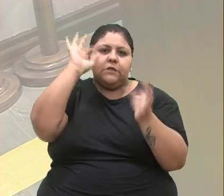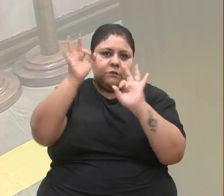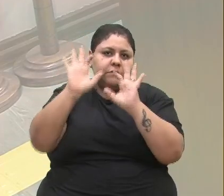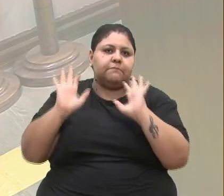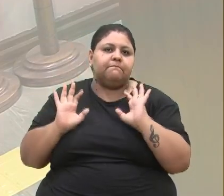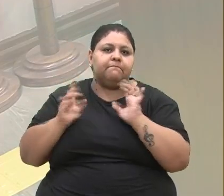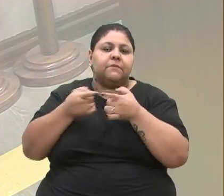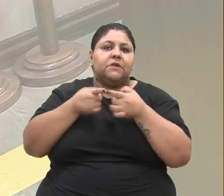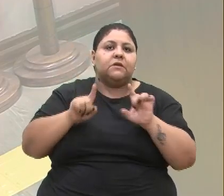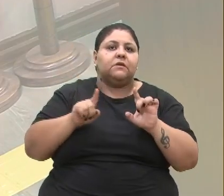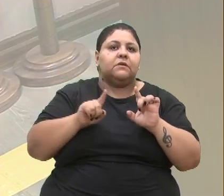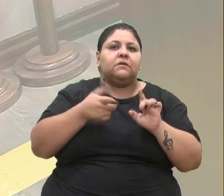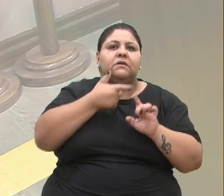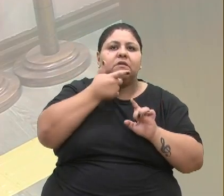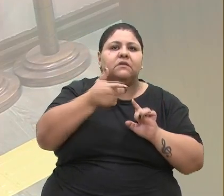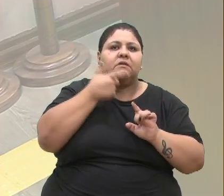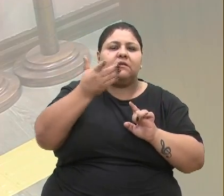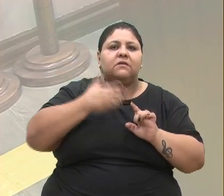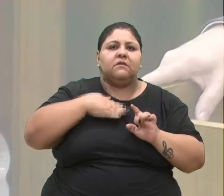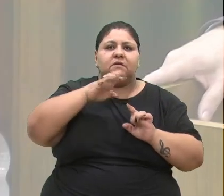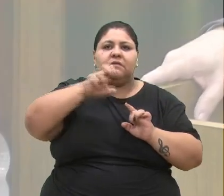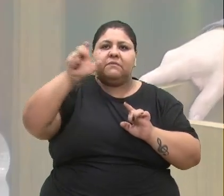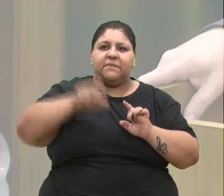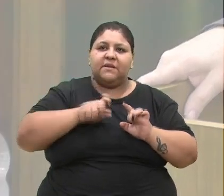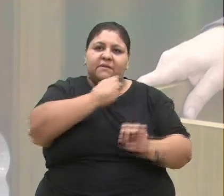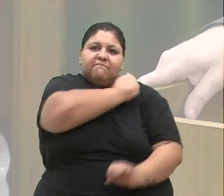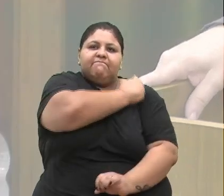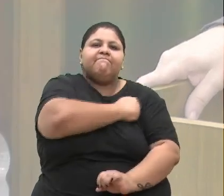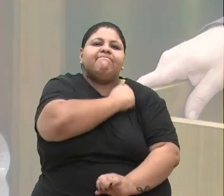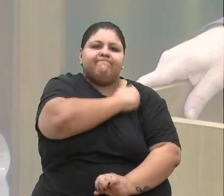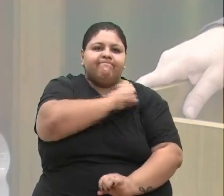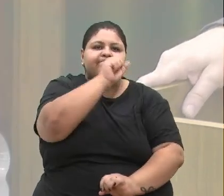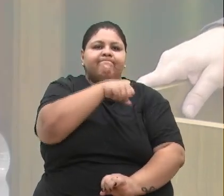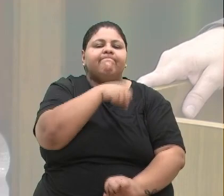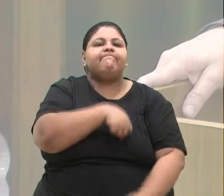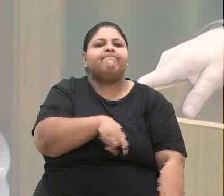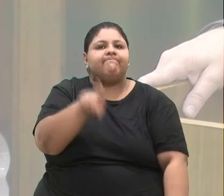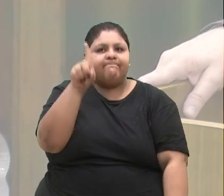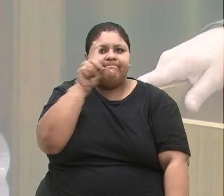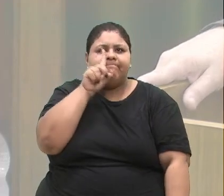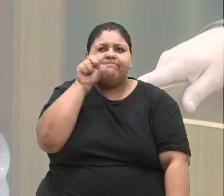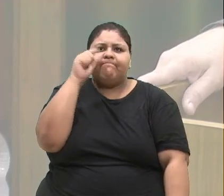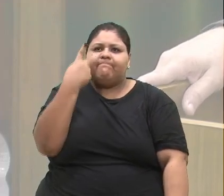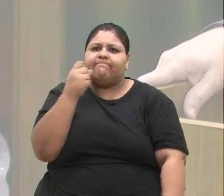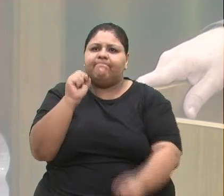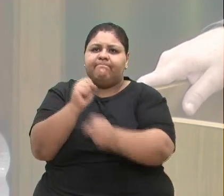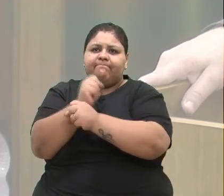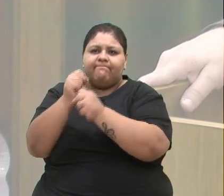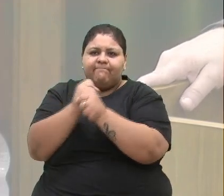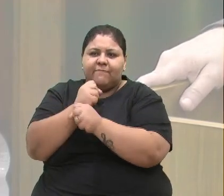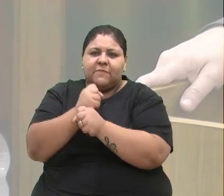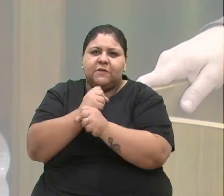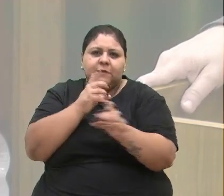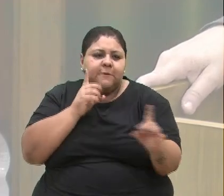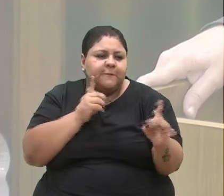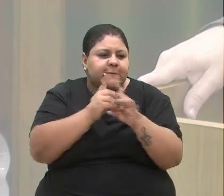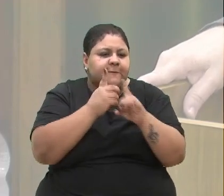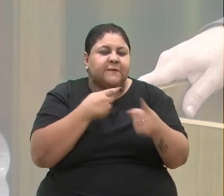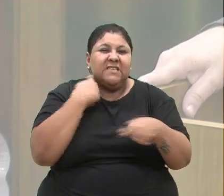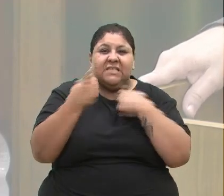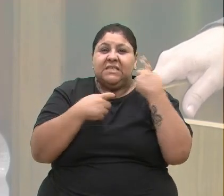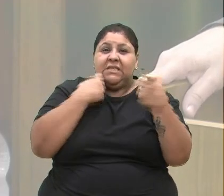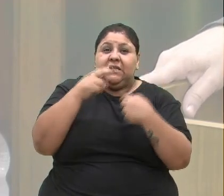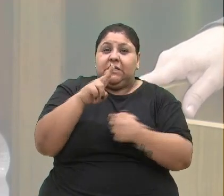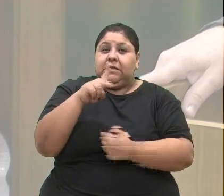mas o comentário da minha ex-aluna ali, eu acho que sim, a mãe dela está há um ano esperando uma colonoscopia, as reclamações nas